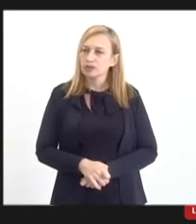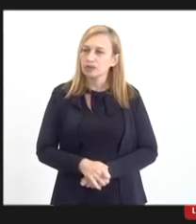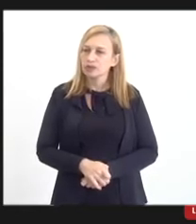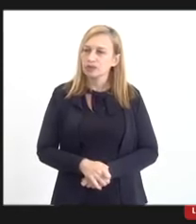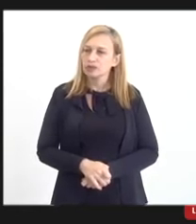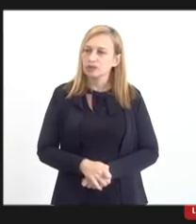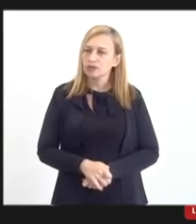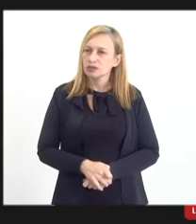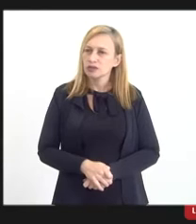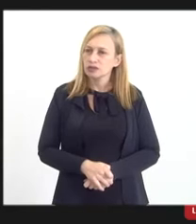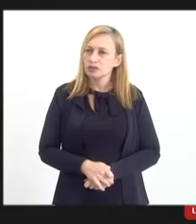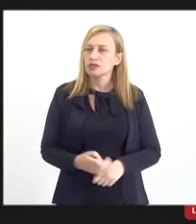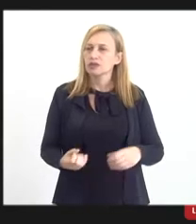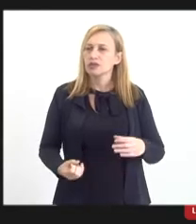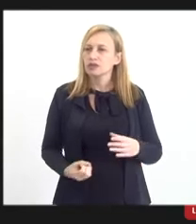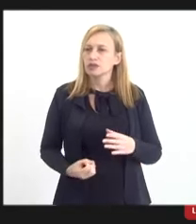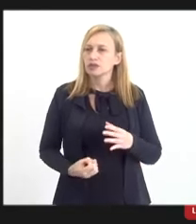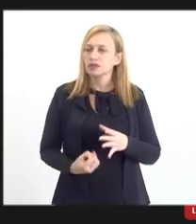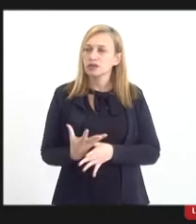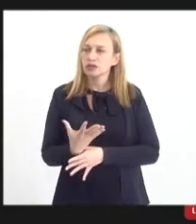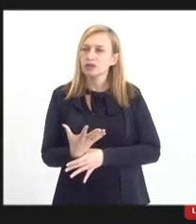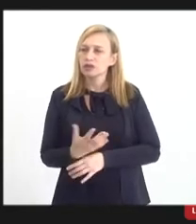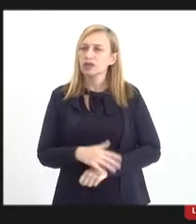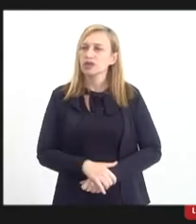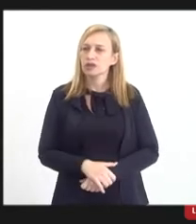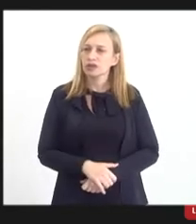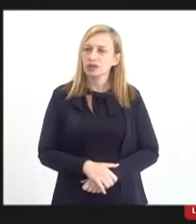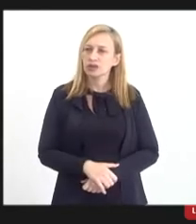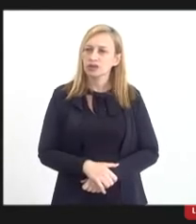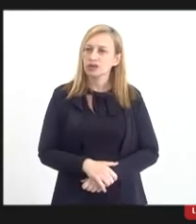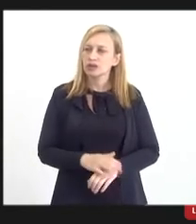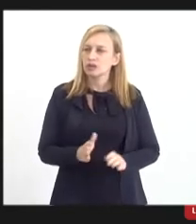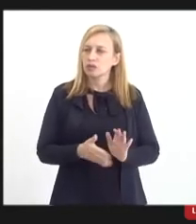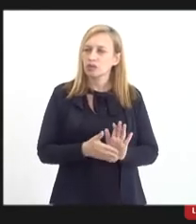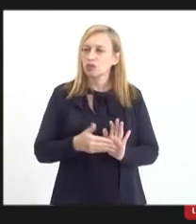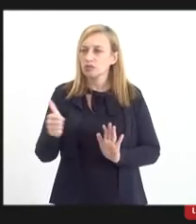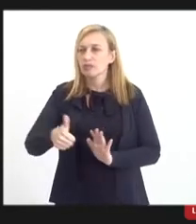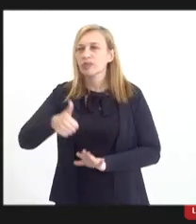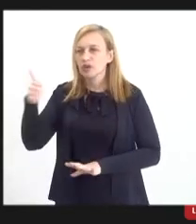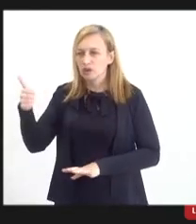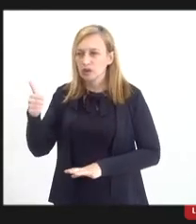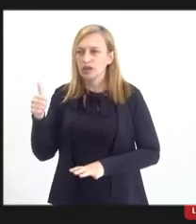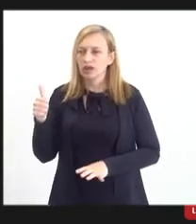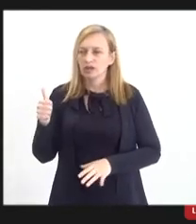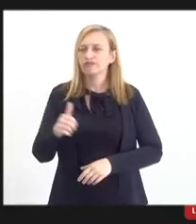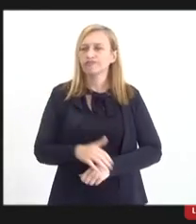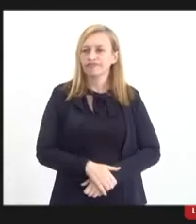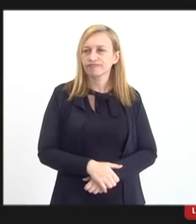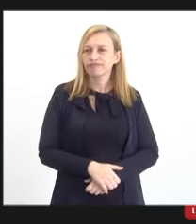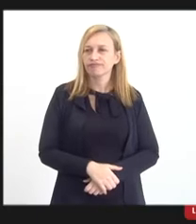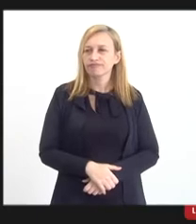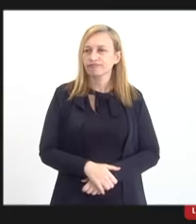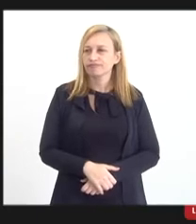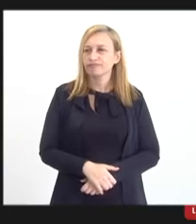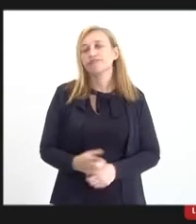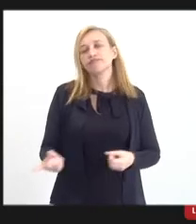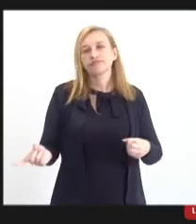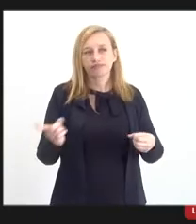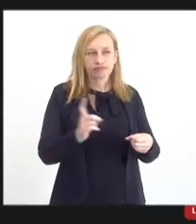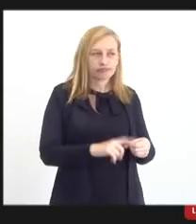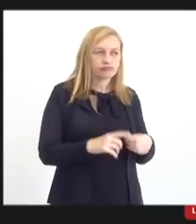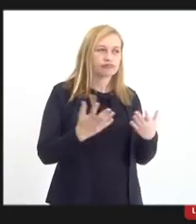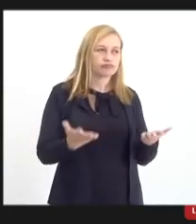criar alguma proposição que melhore esse cenário. E aí a gente volta